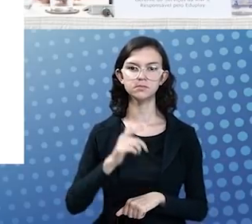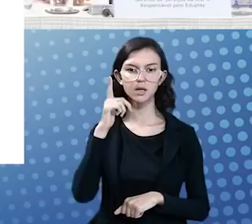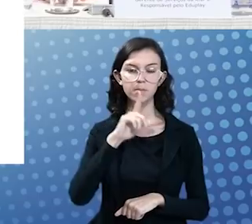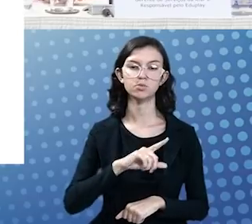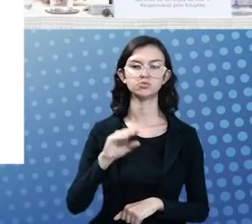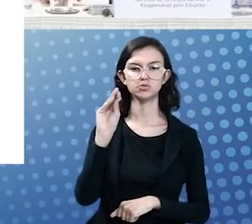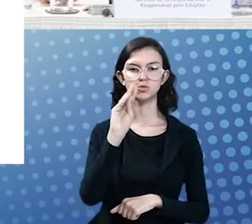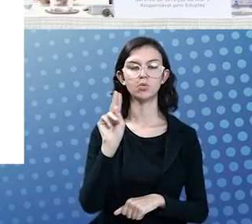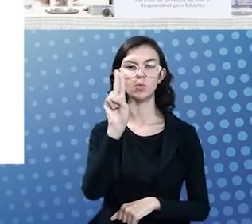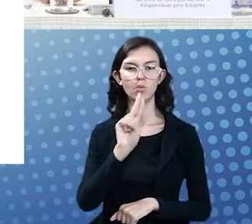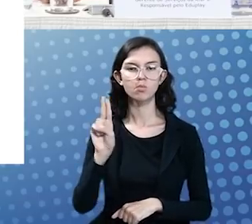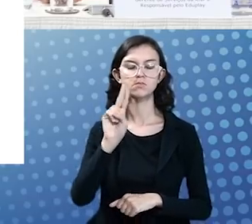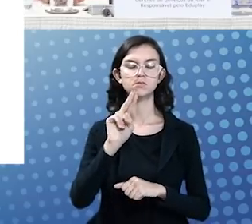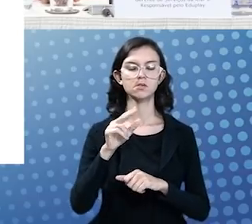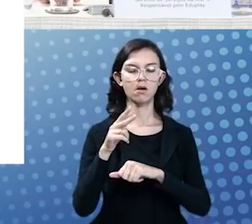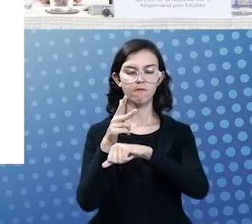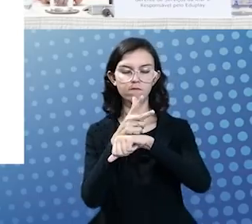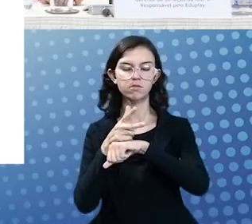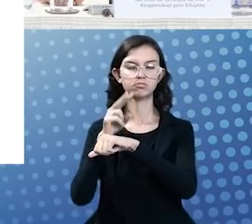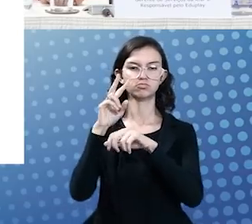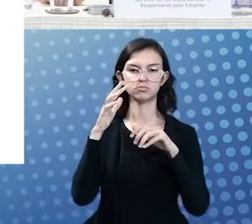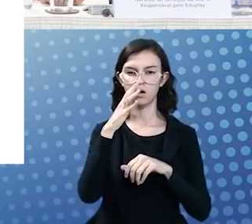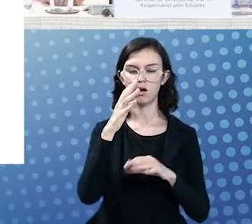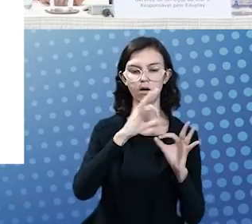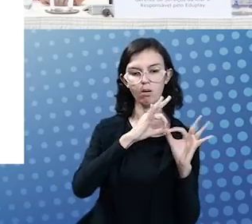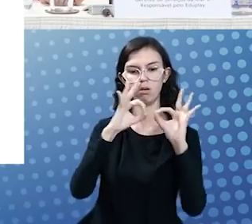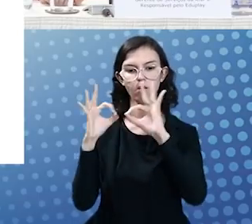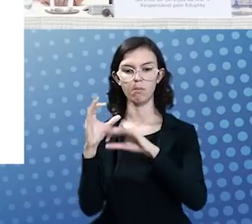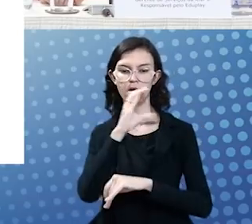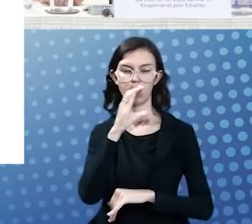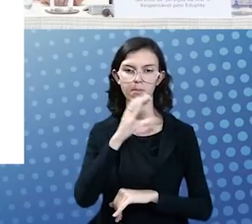uma dispersão desse consumo desse conteúdo.